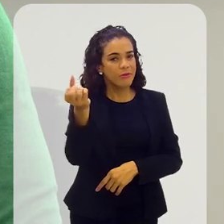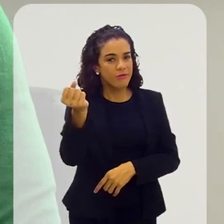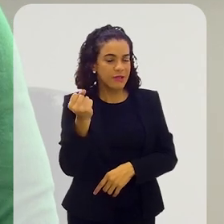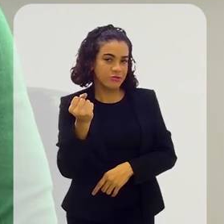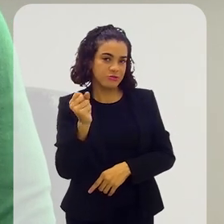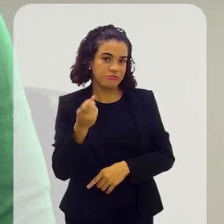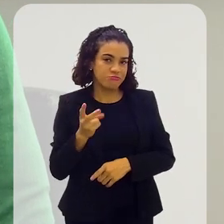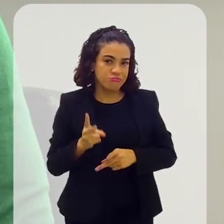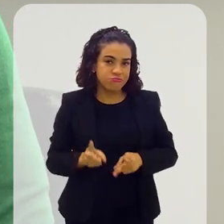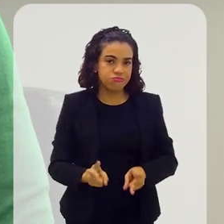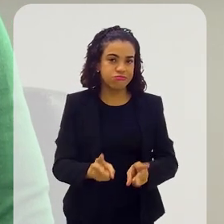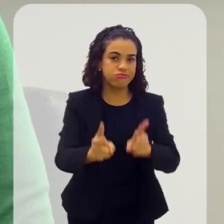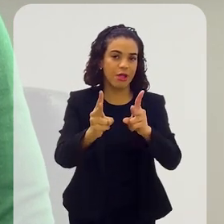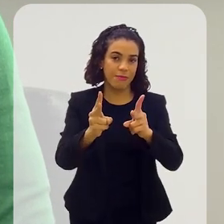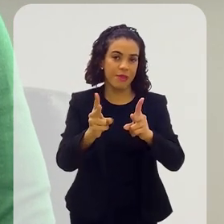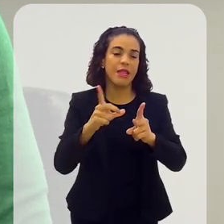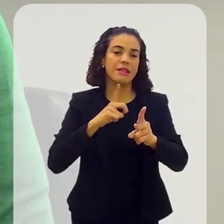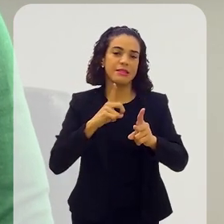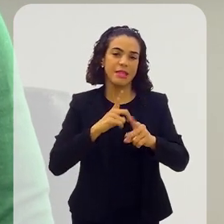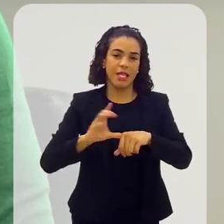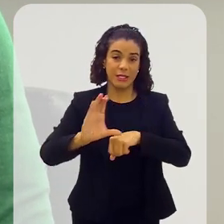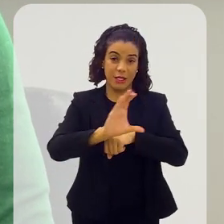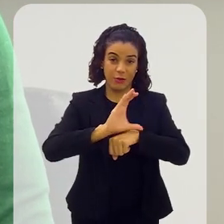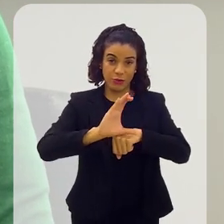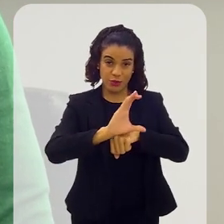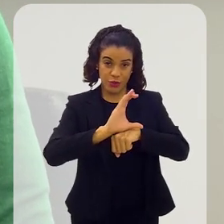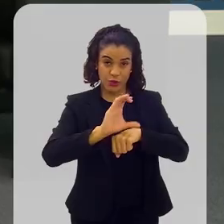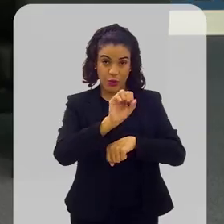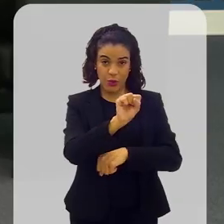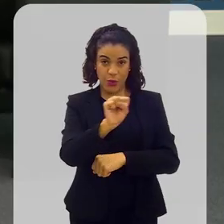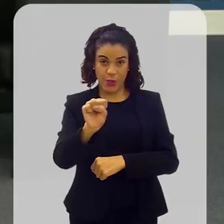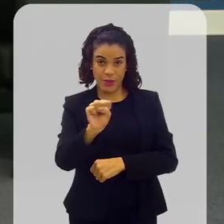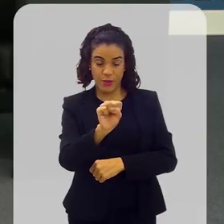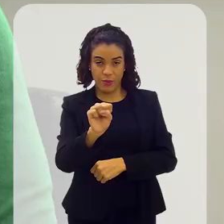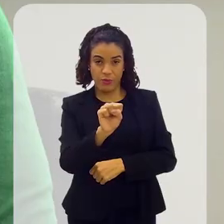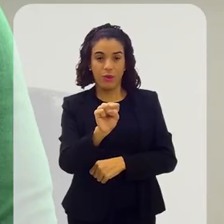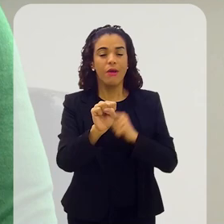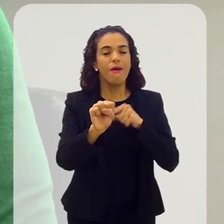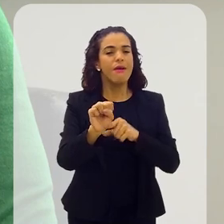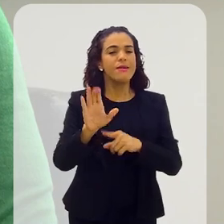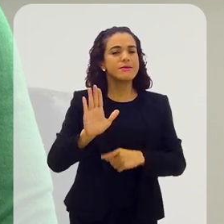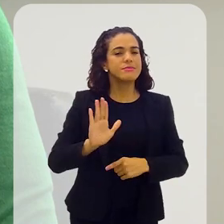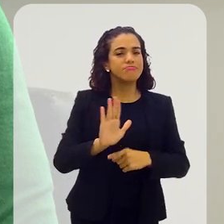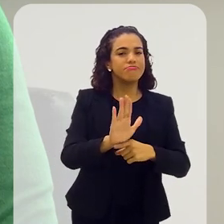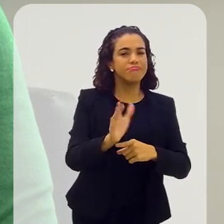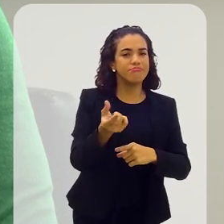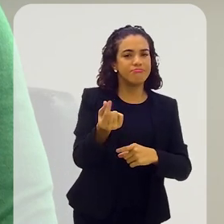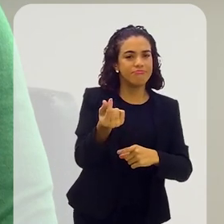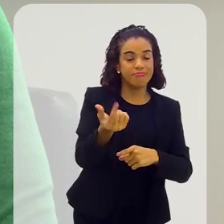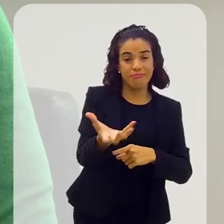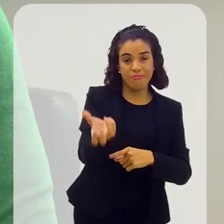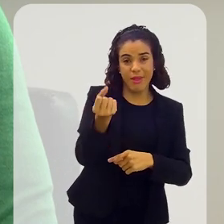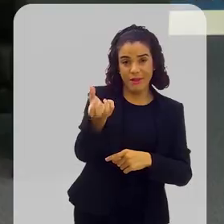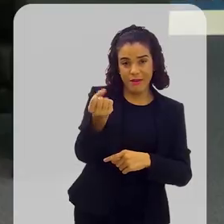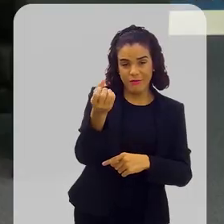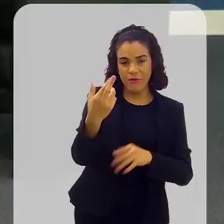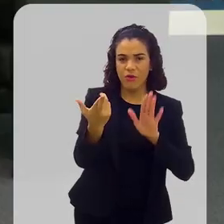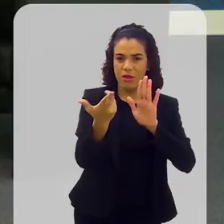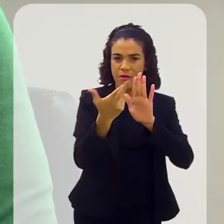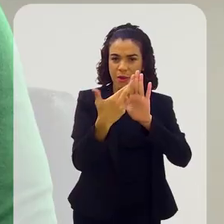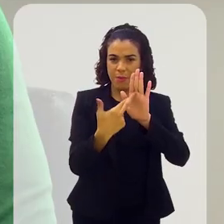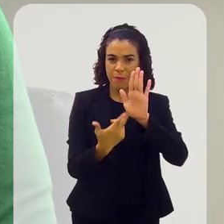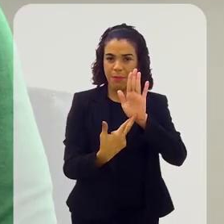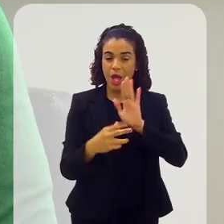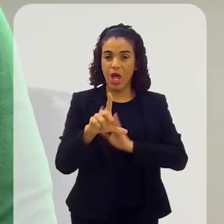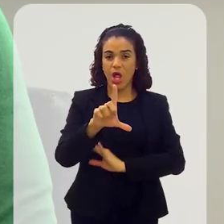continuada, ele é um benefício previsto na Constituição de 88. Esse benefício foi regulamentado